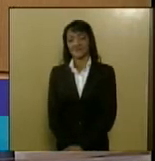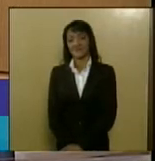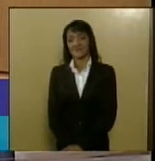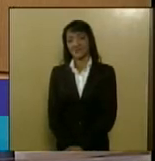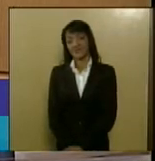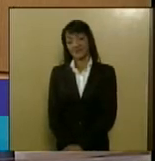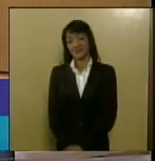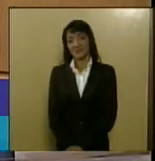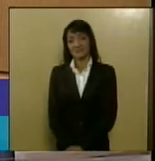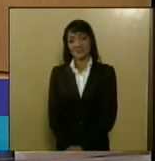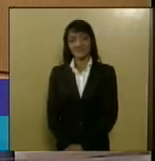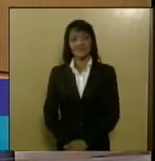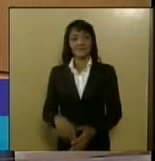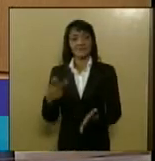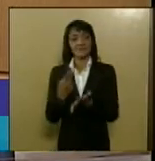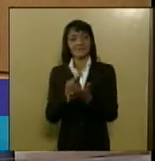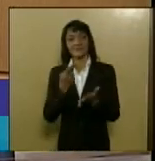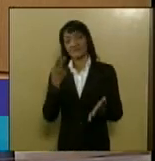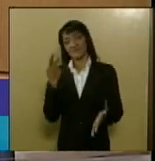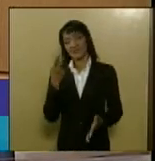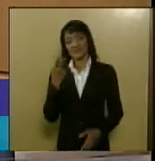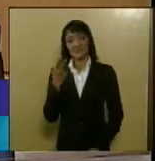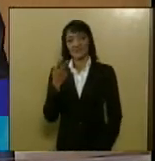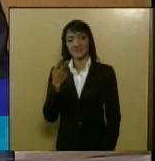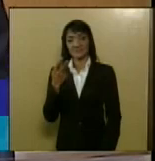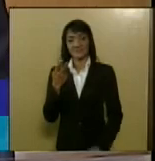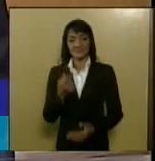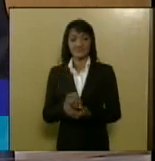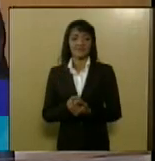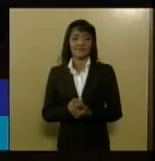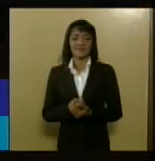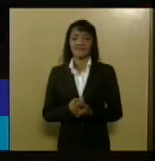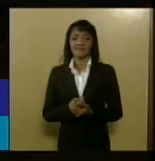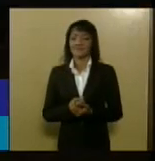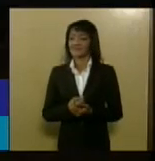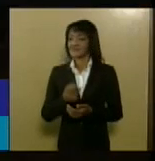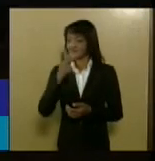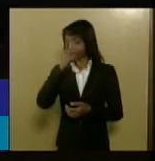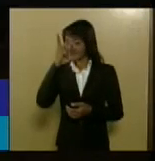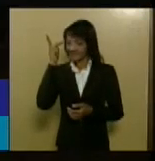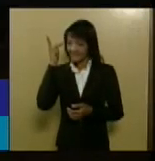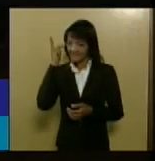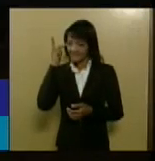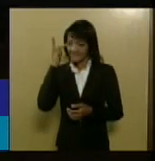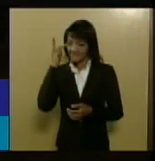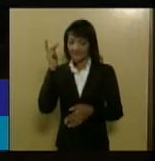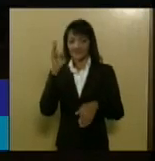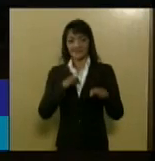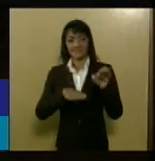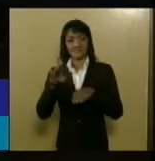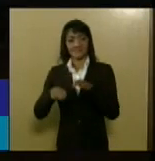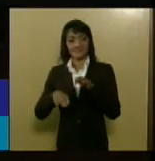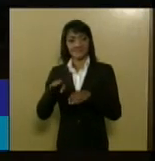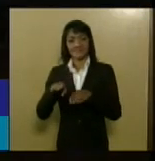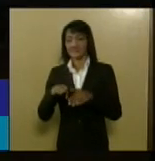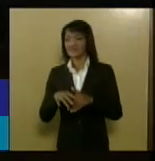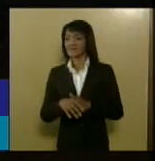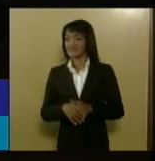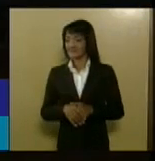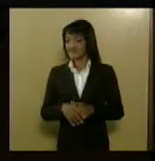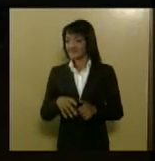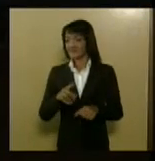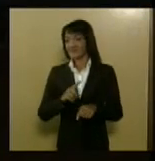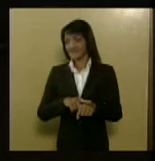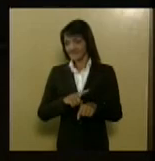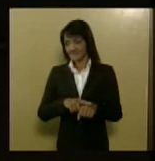o que acontece se a pessoa parar de fumar então aí é um dilema o indivíduo que fuma na maioria das vezes ele já tem